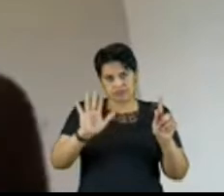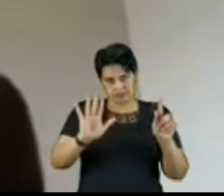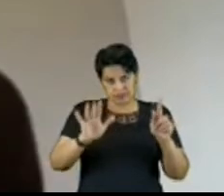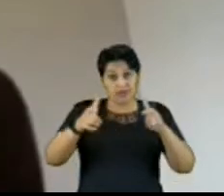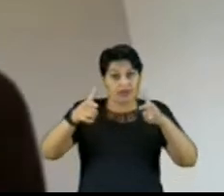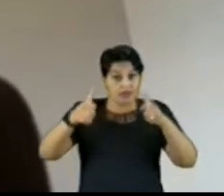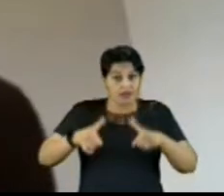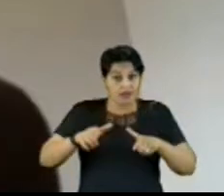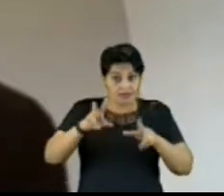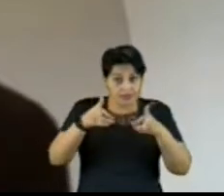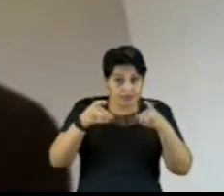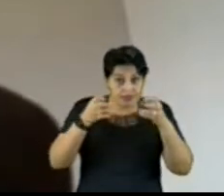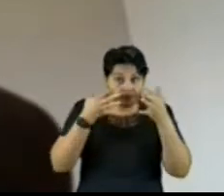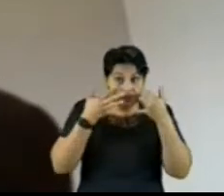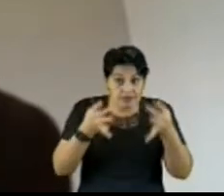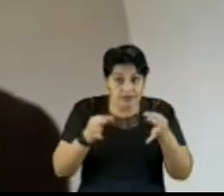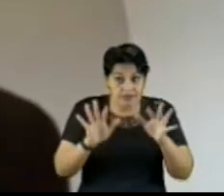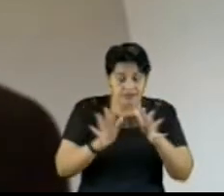senhores, por favor,